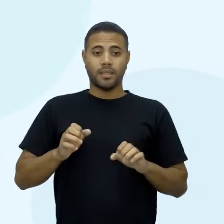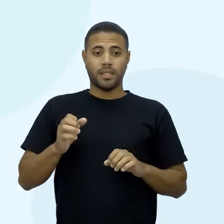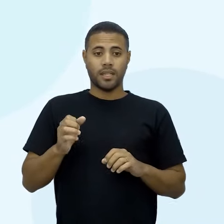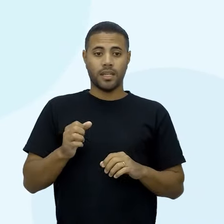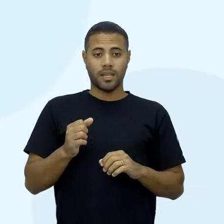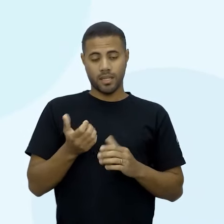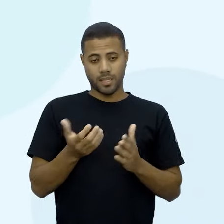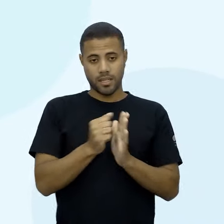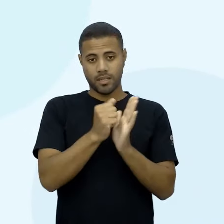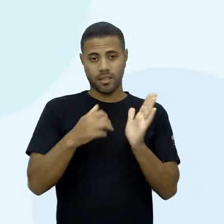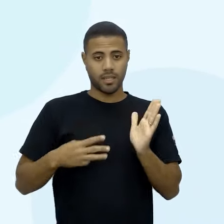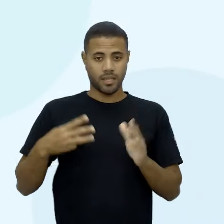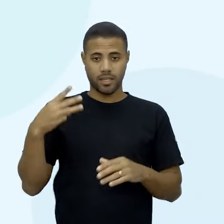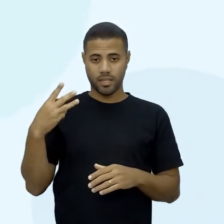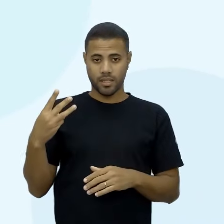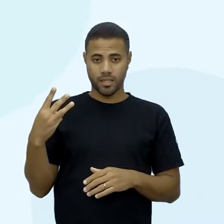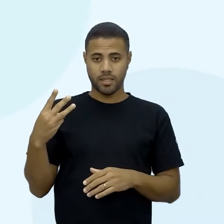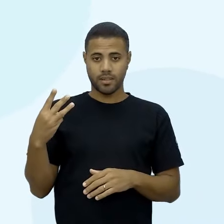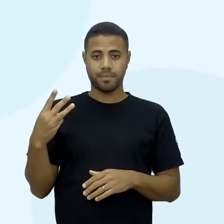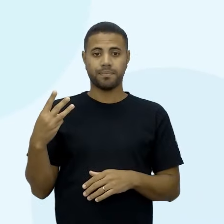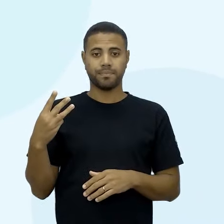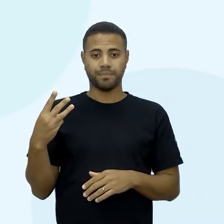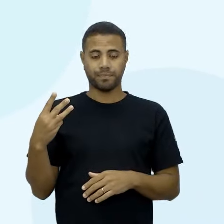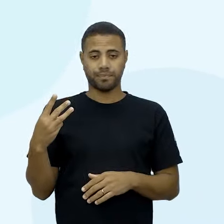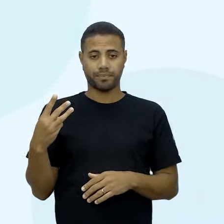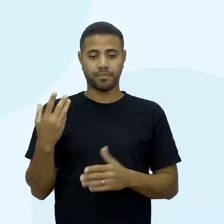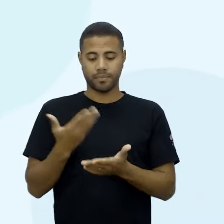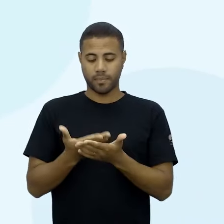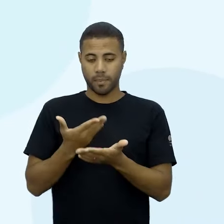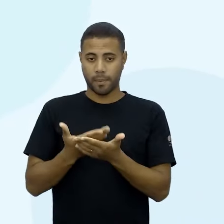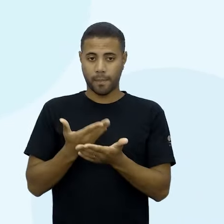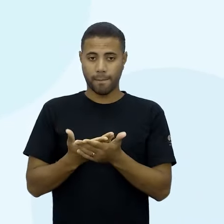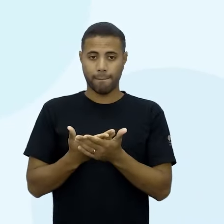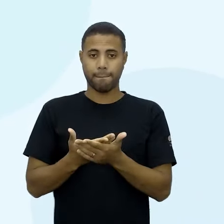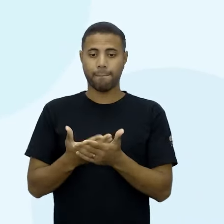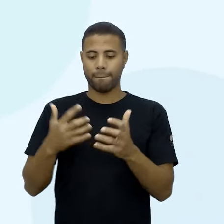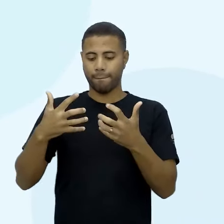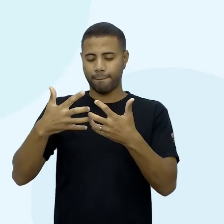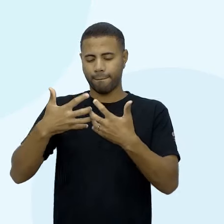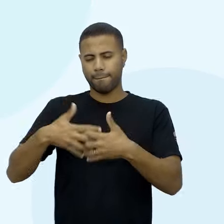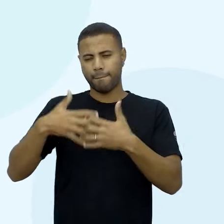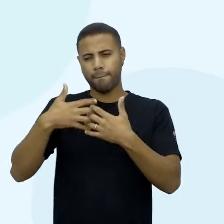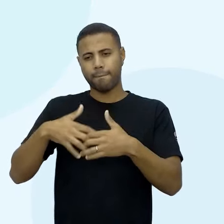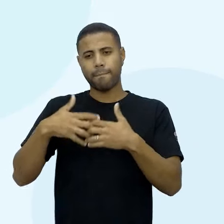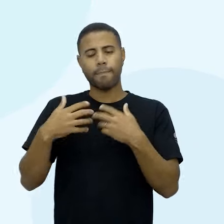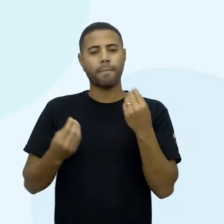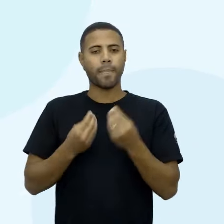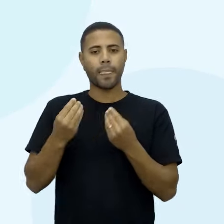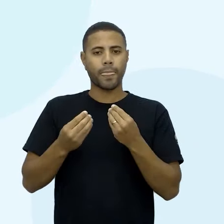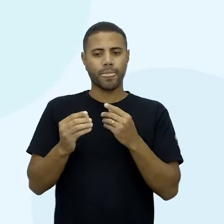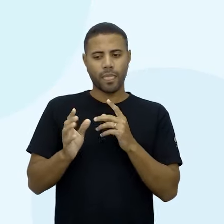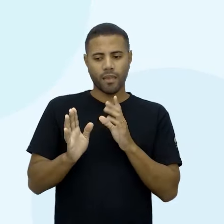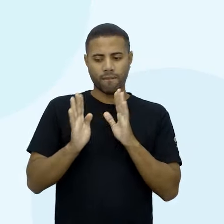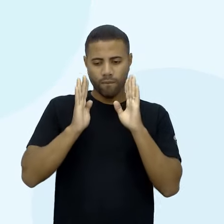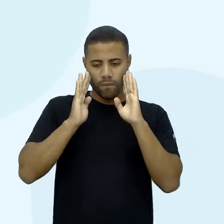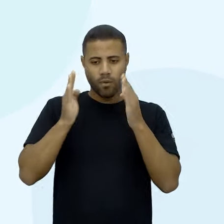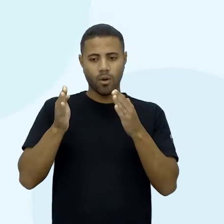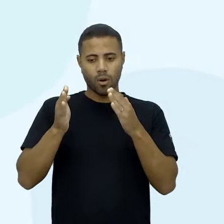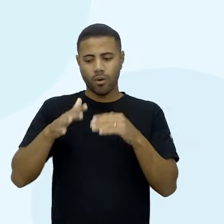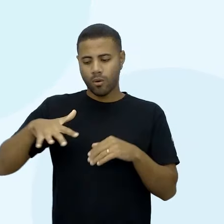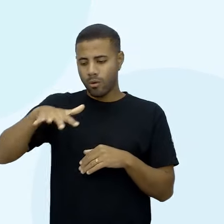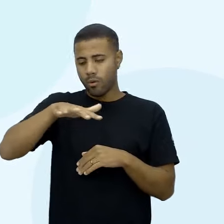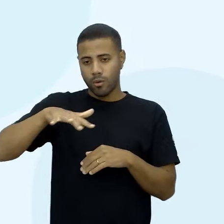divididas em aulas, tá ok? A aula 1 foi uma reflexão sobre o público-alvo, né? A aula 2,